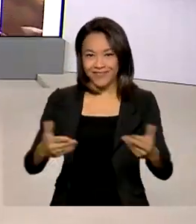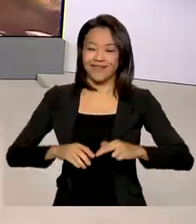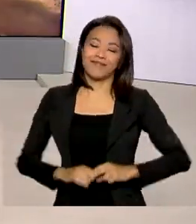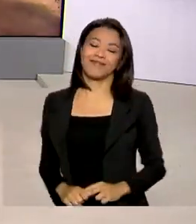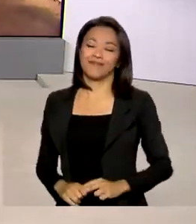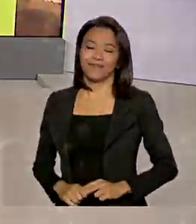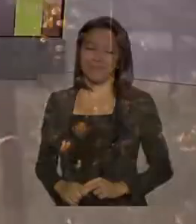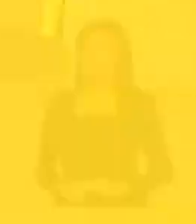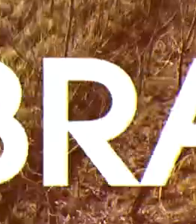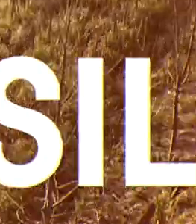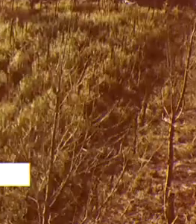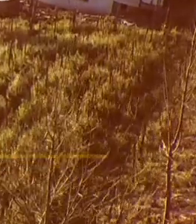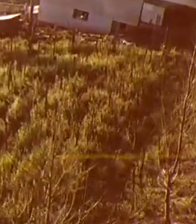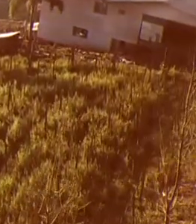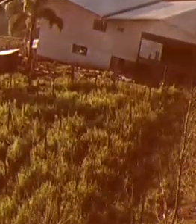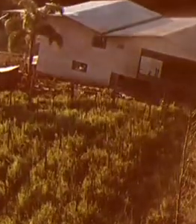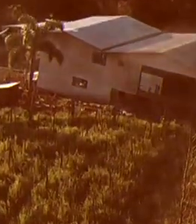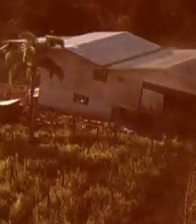no ar.